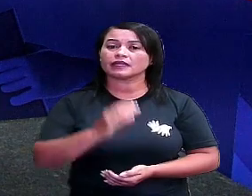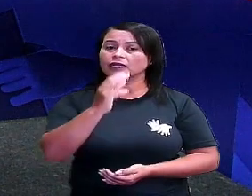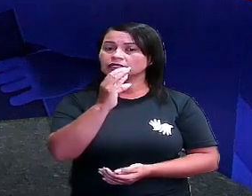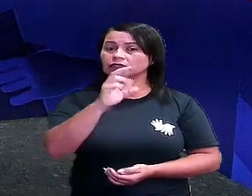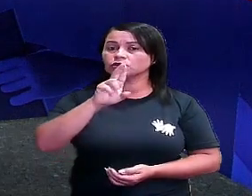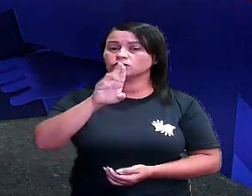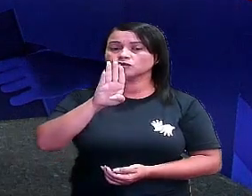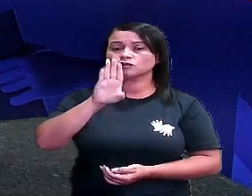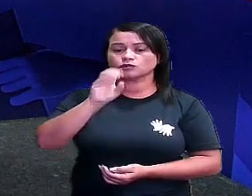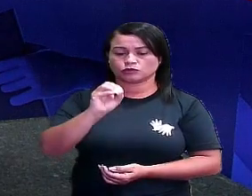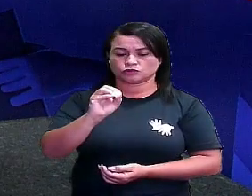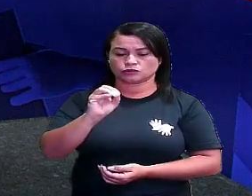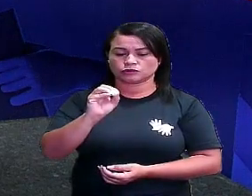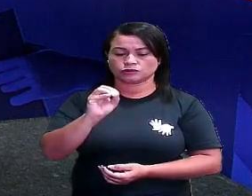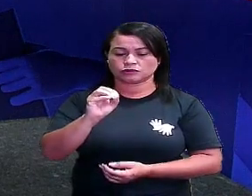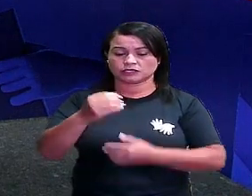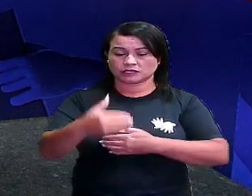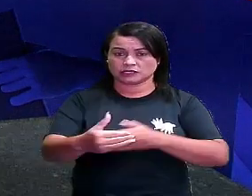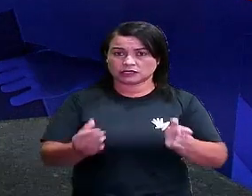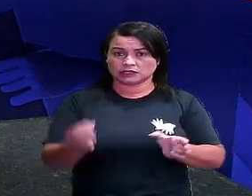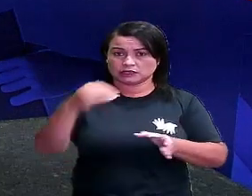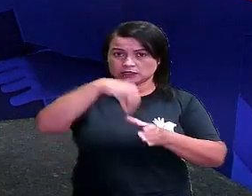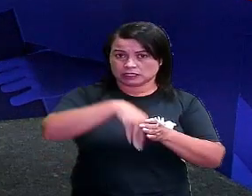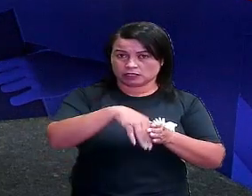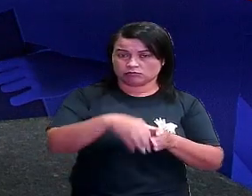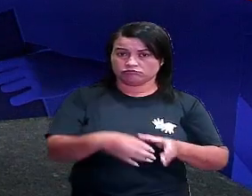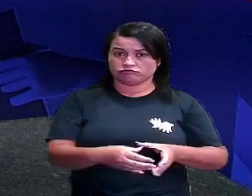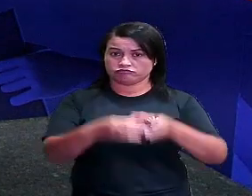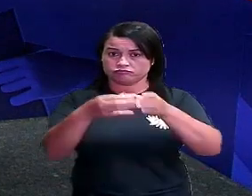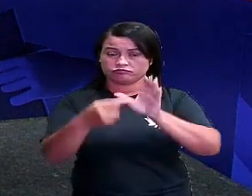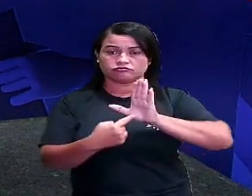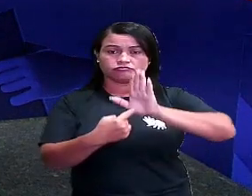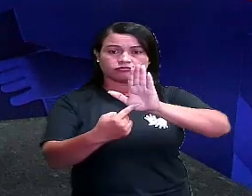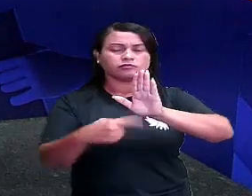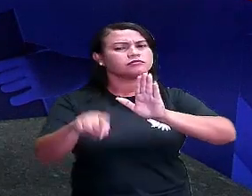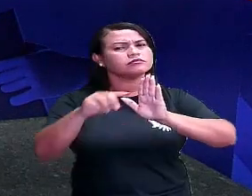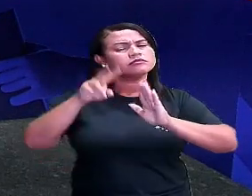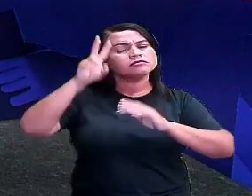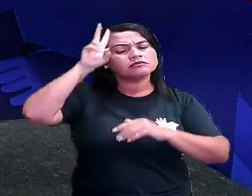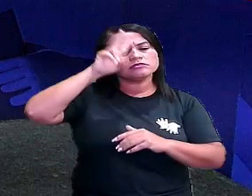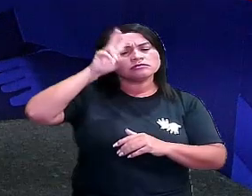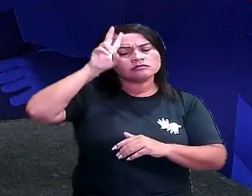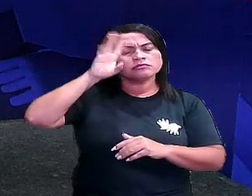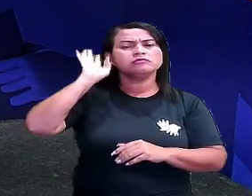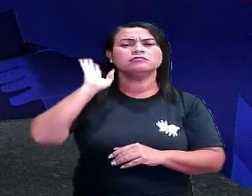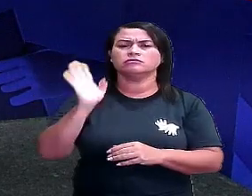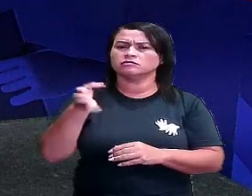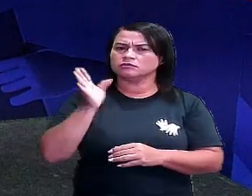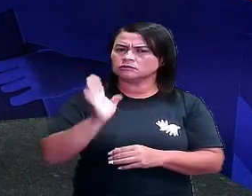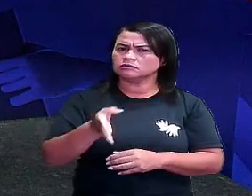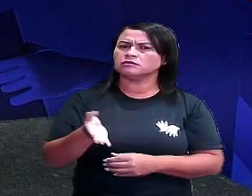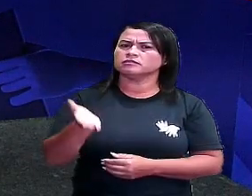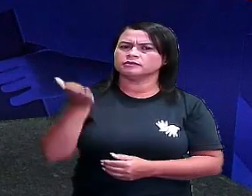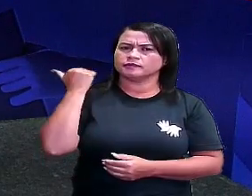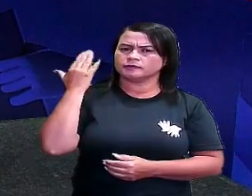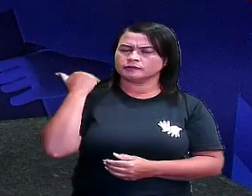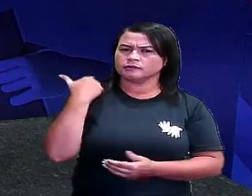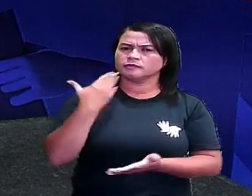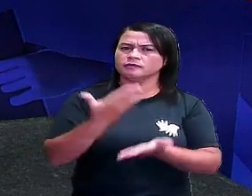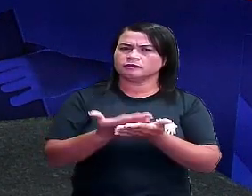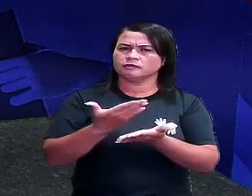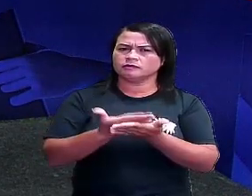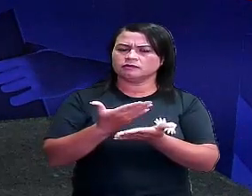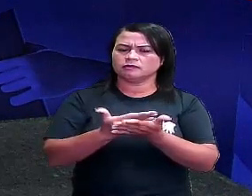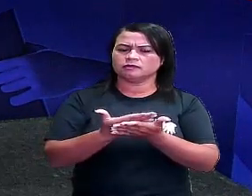cubo que vem dentro do material dourado. Vocês lembram que a gente já trabalhou aqui na aula